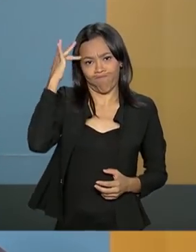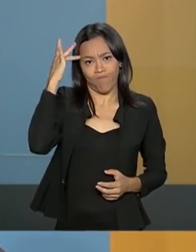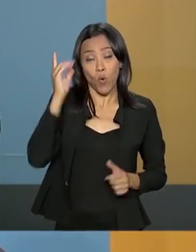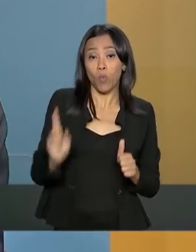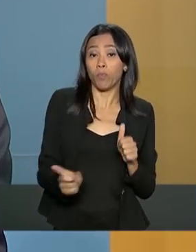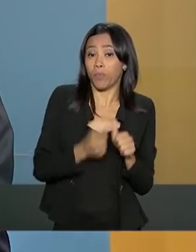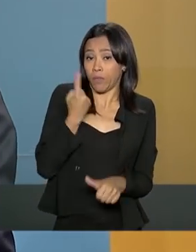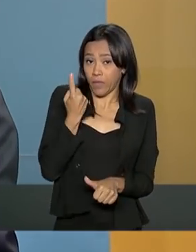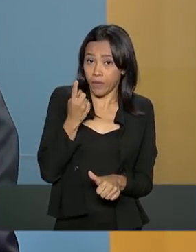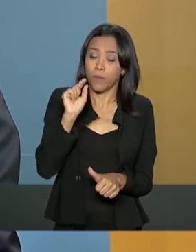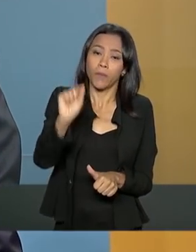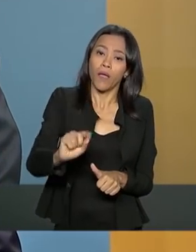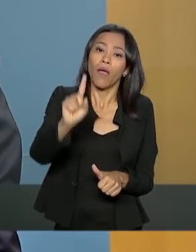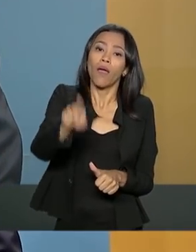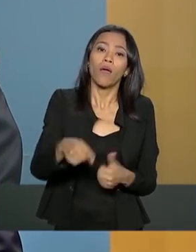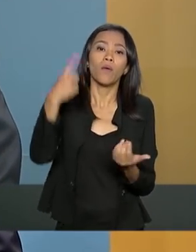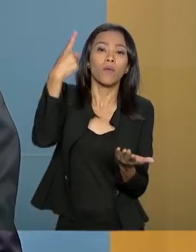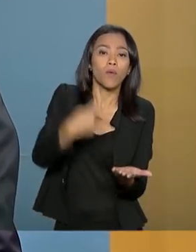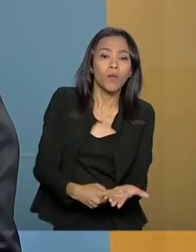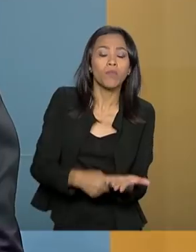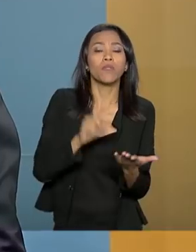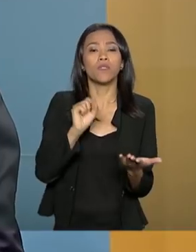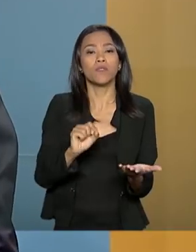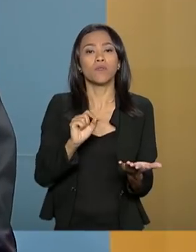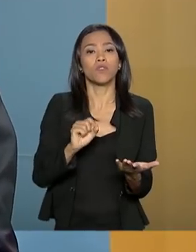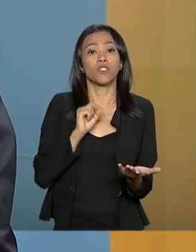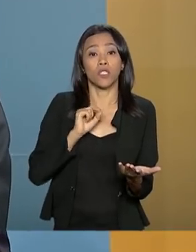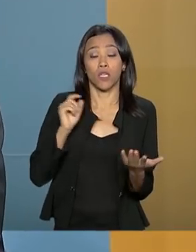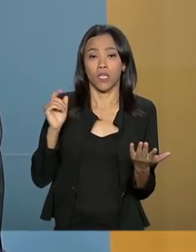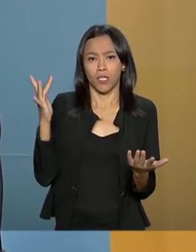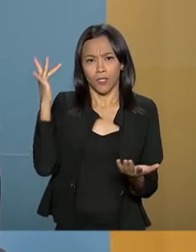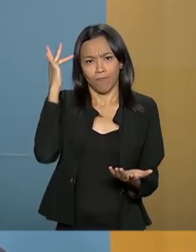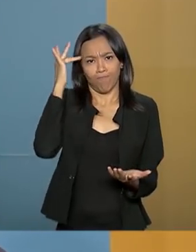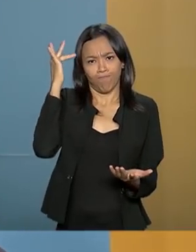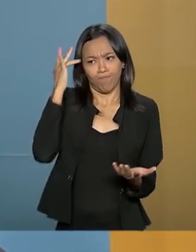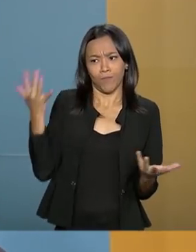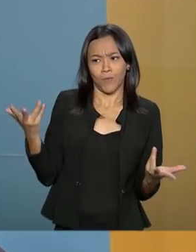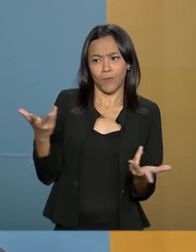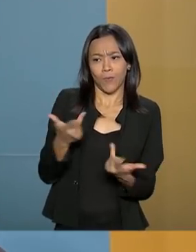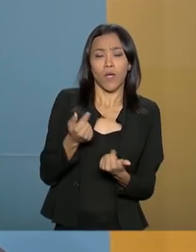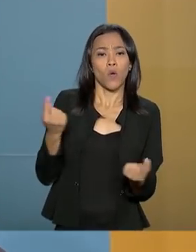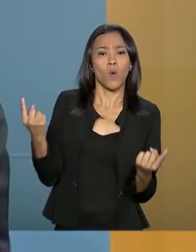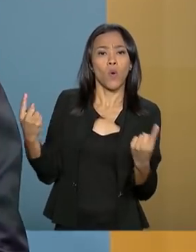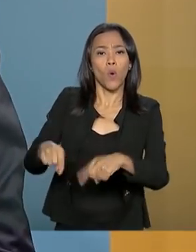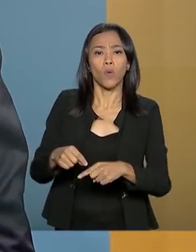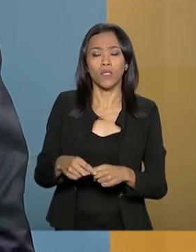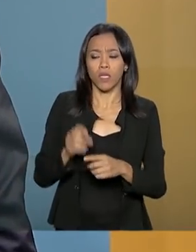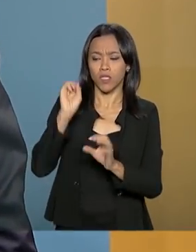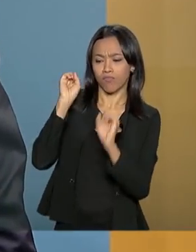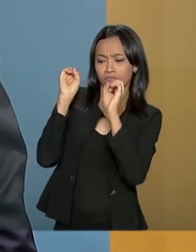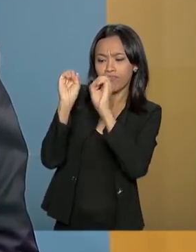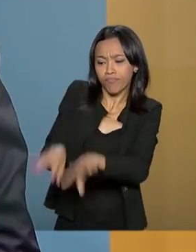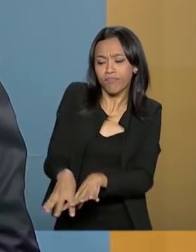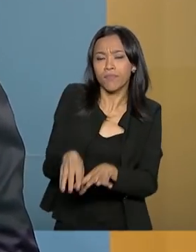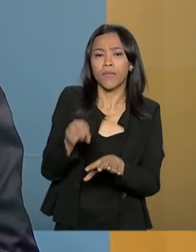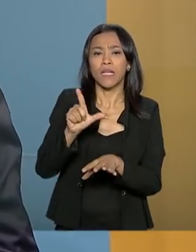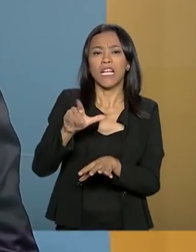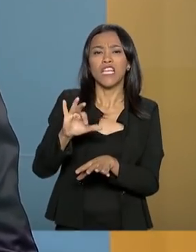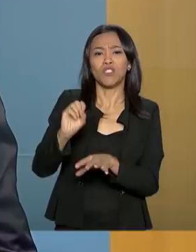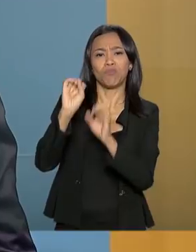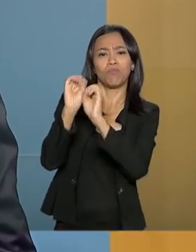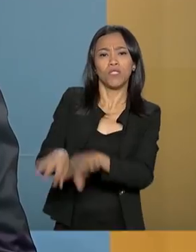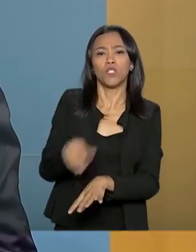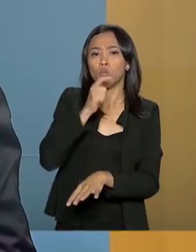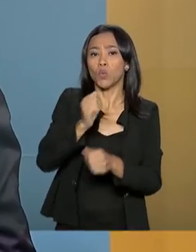cumprimos, é a agenda de qualidade ambiental na parte de combate ao lixo no mar. O Brasil é um país com 8.500